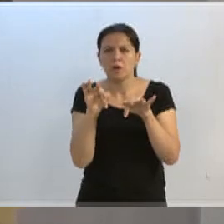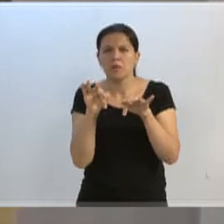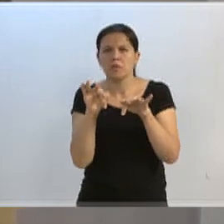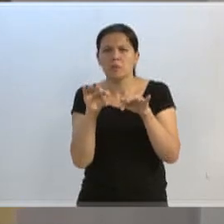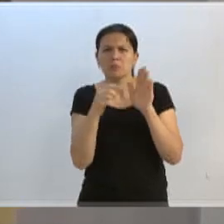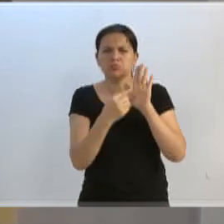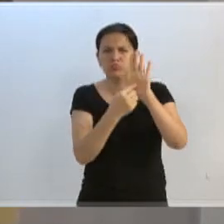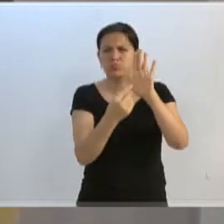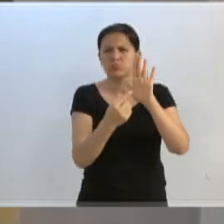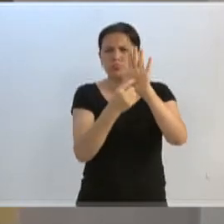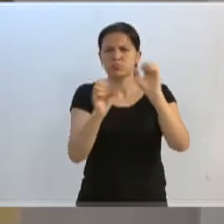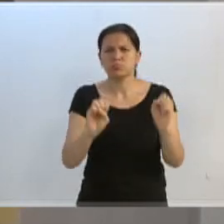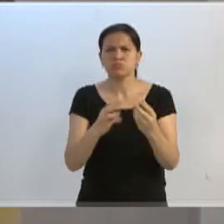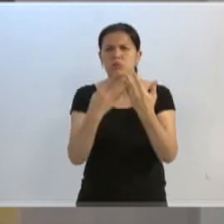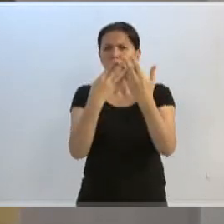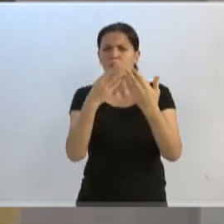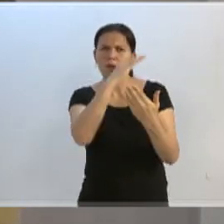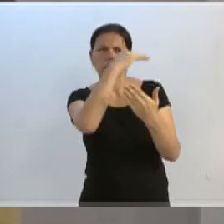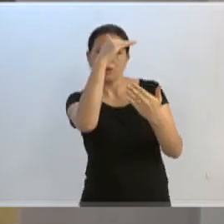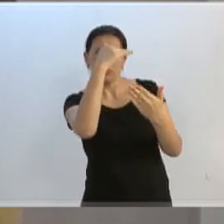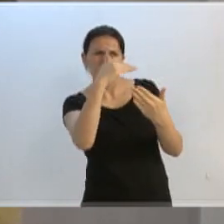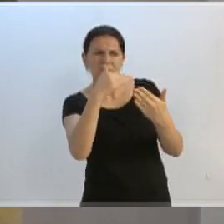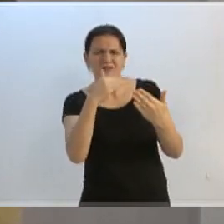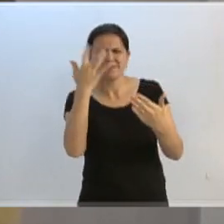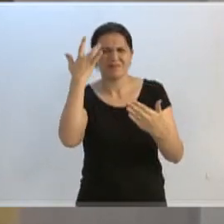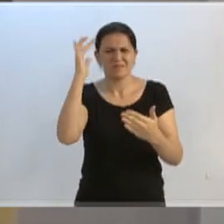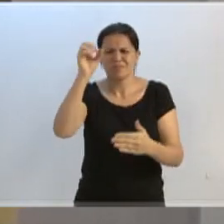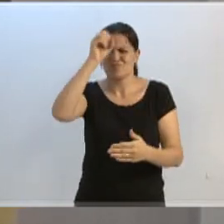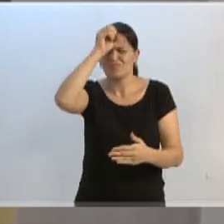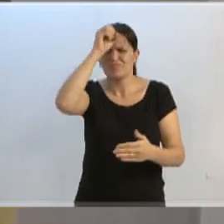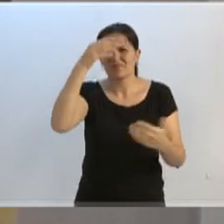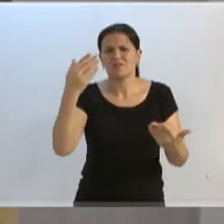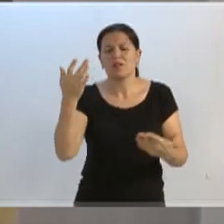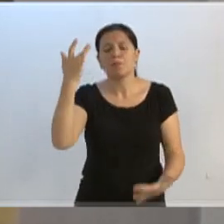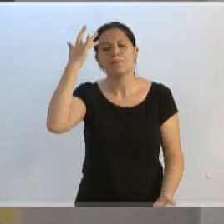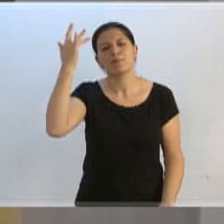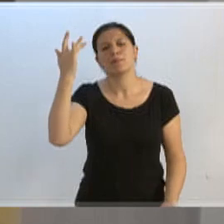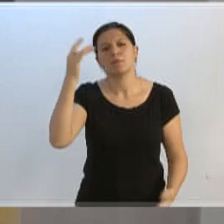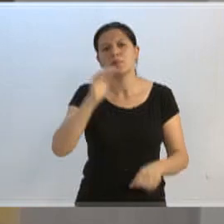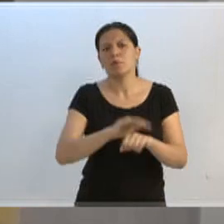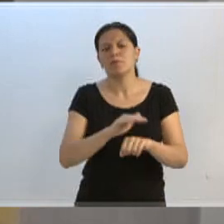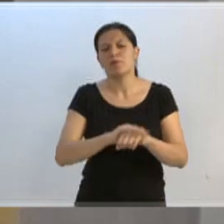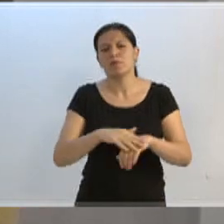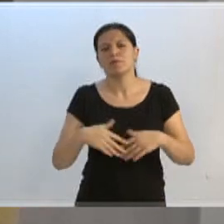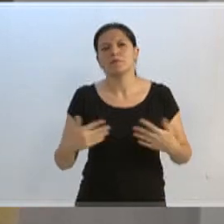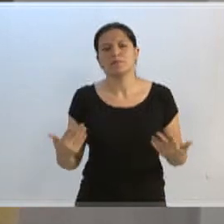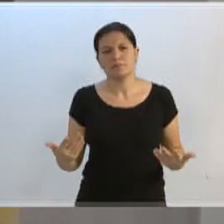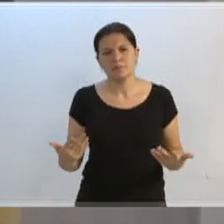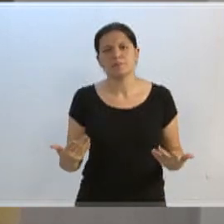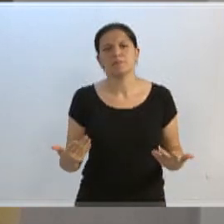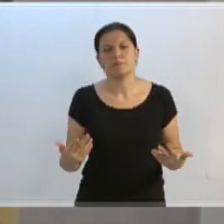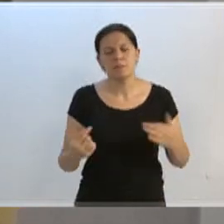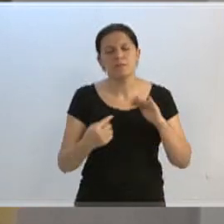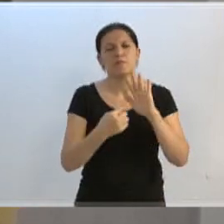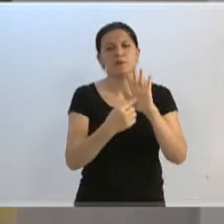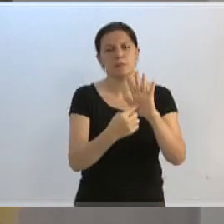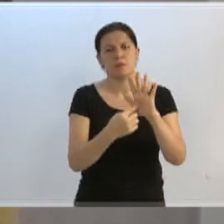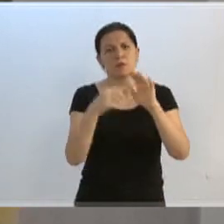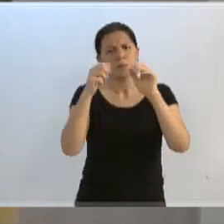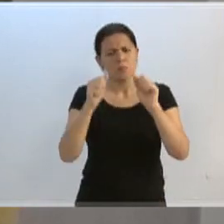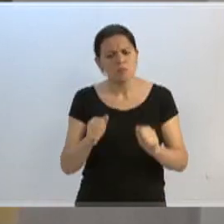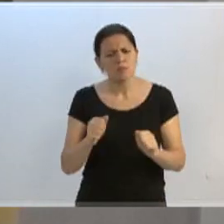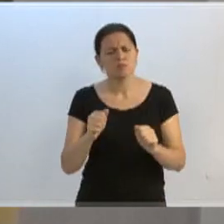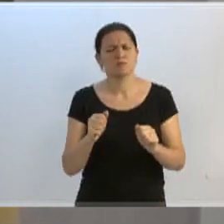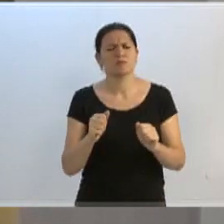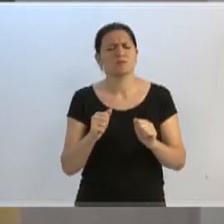slide, não sabia nem o que estava falando. E, realmente, é um absurdo da forma como foi feito, realmente, da forma como foi apresentado, poderia ter sido